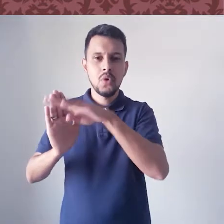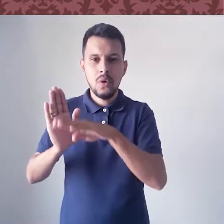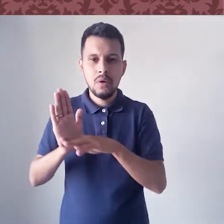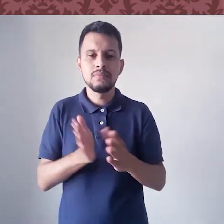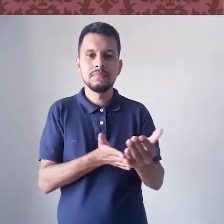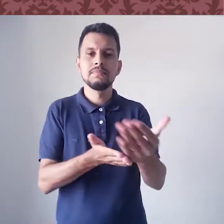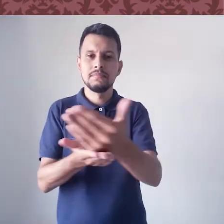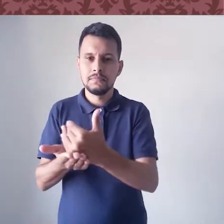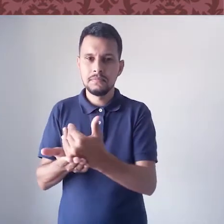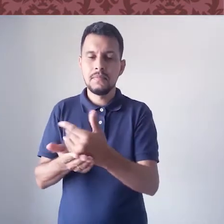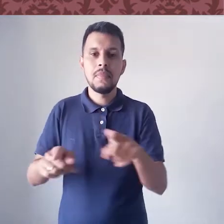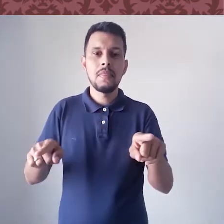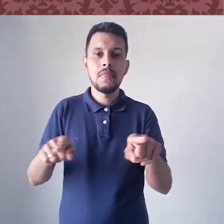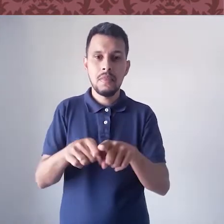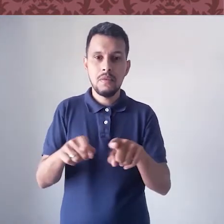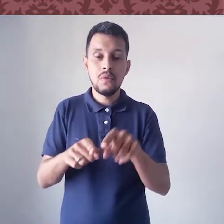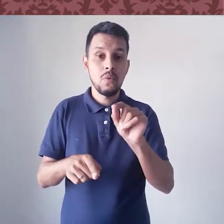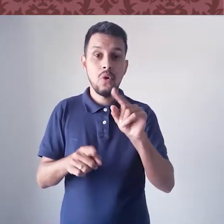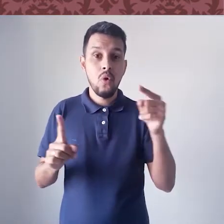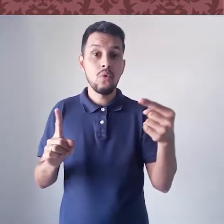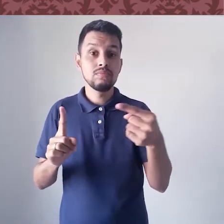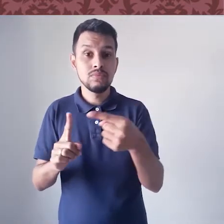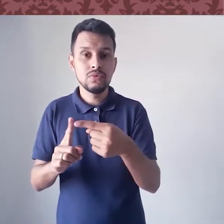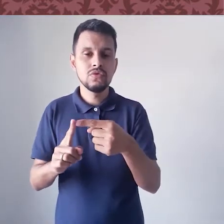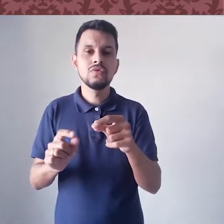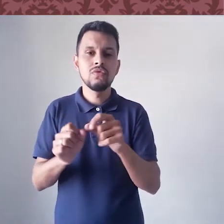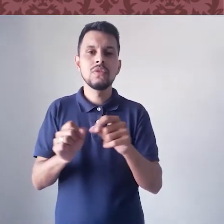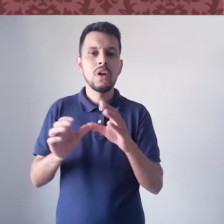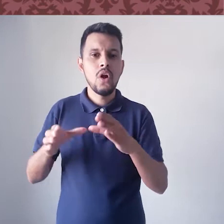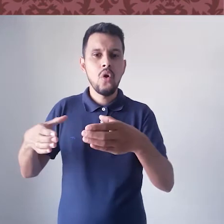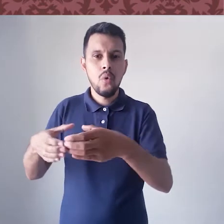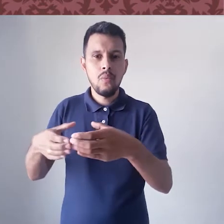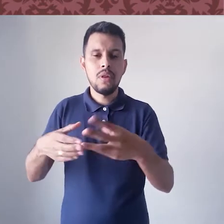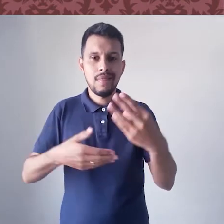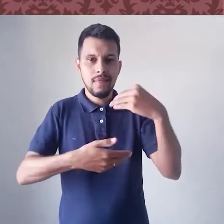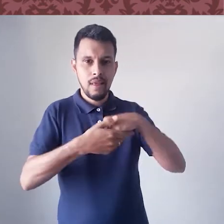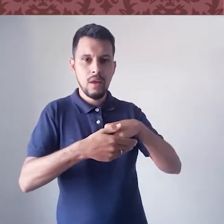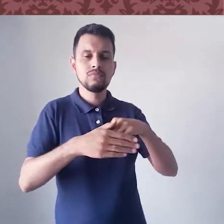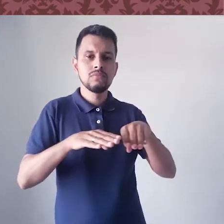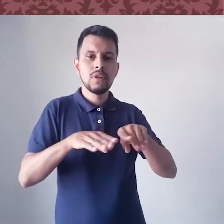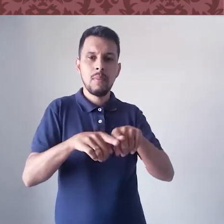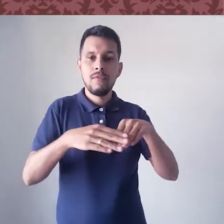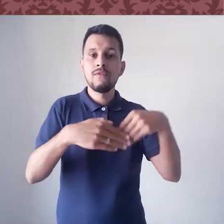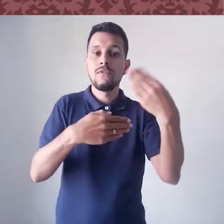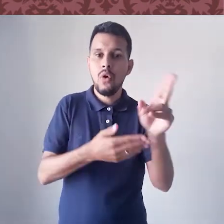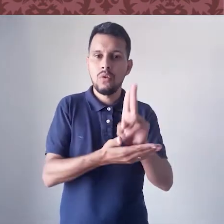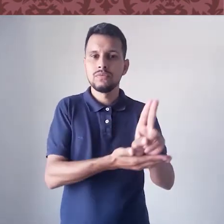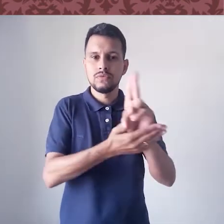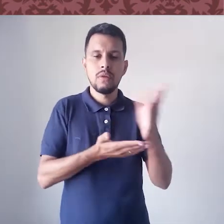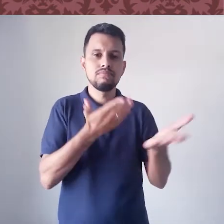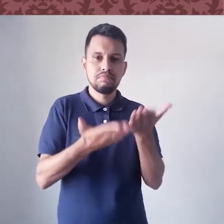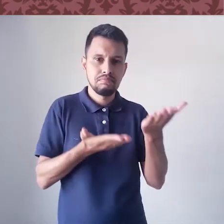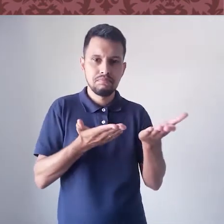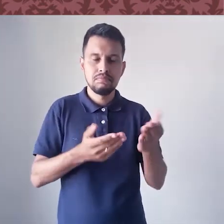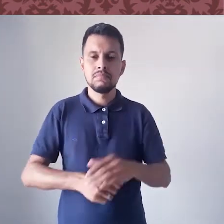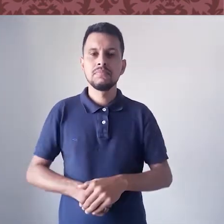e programas de extensão e que tem finalidade de atingir a comunidade, tanto interna quanto